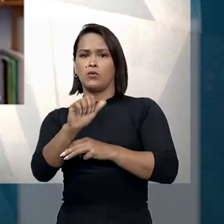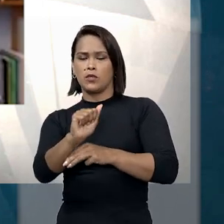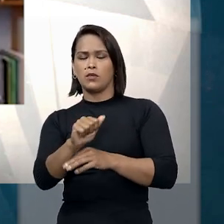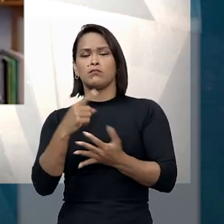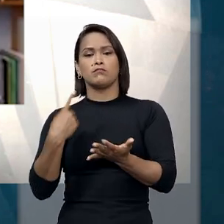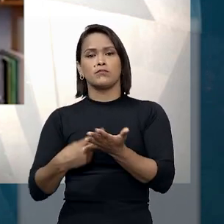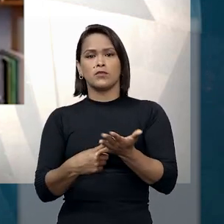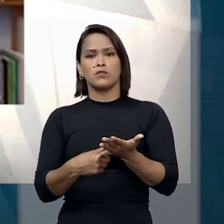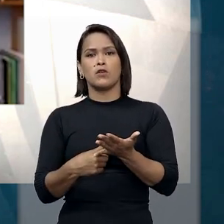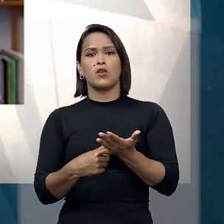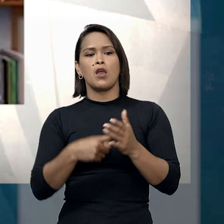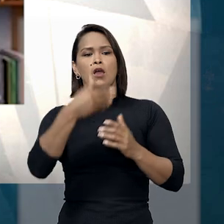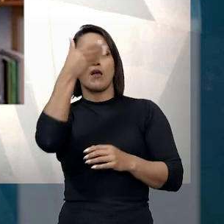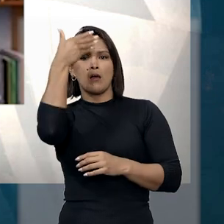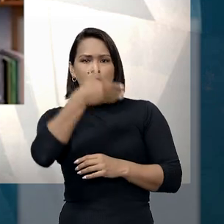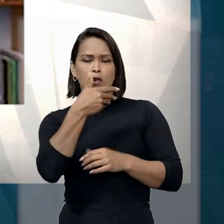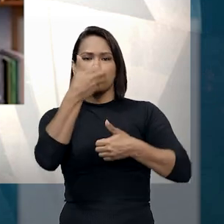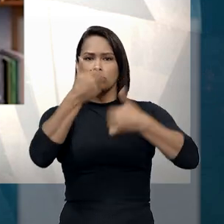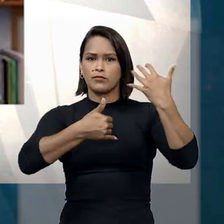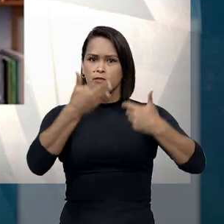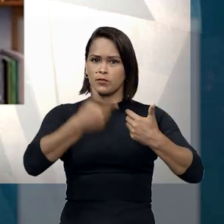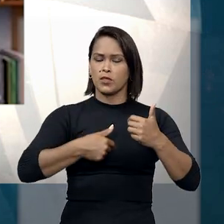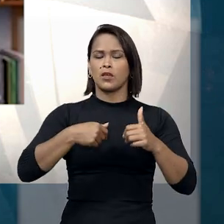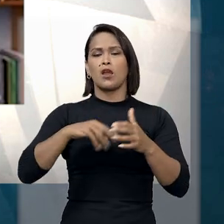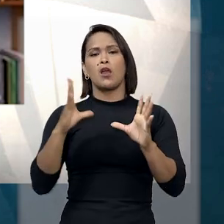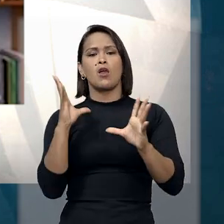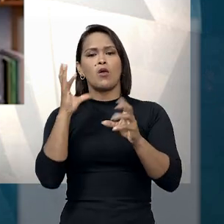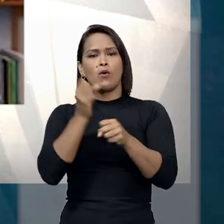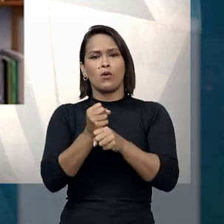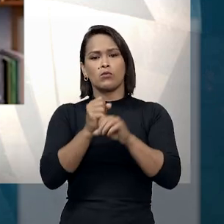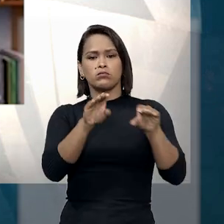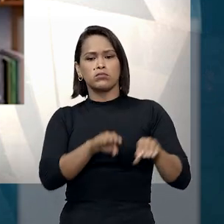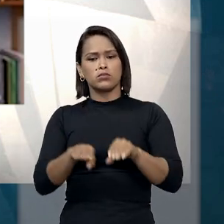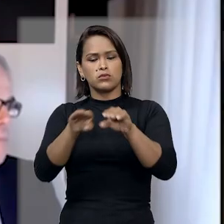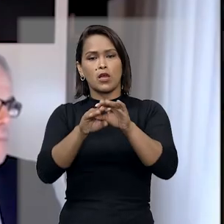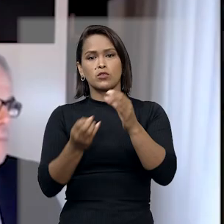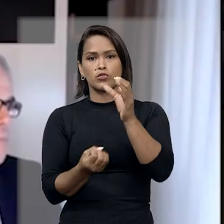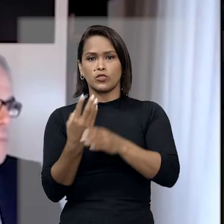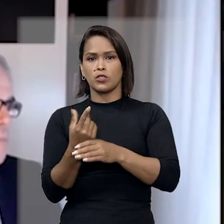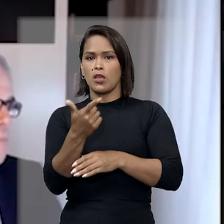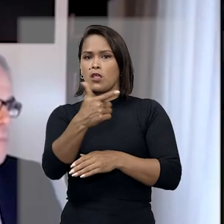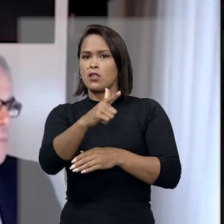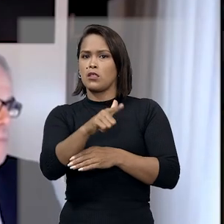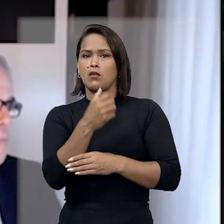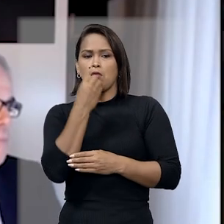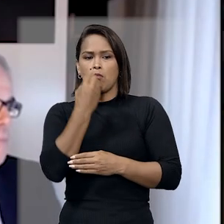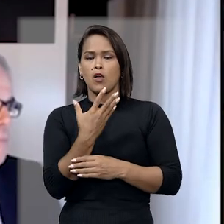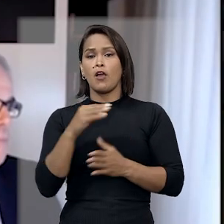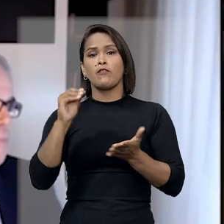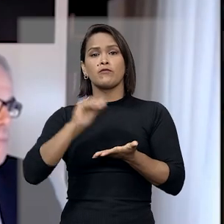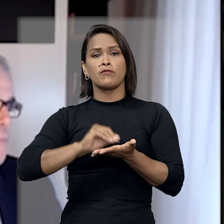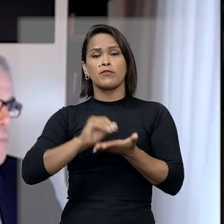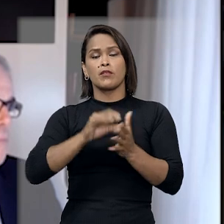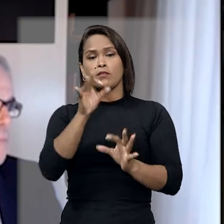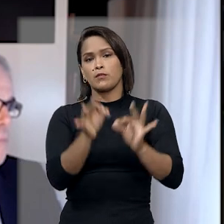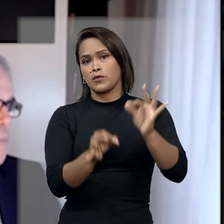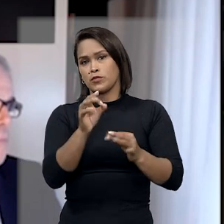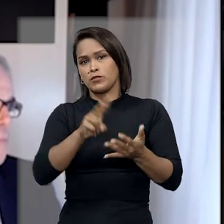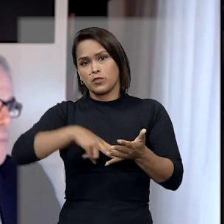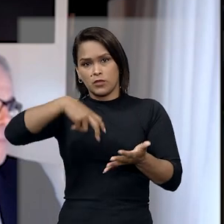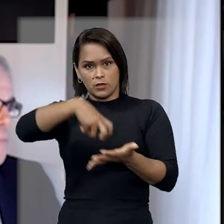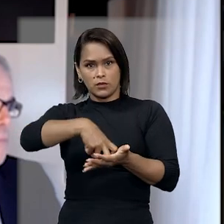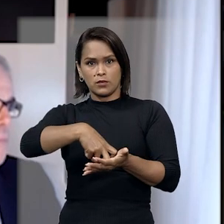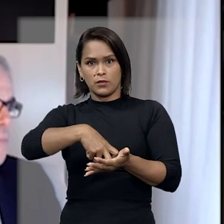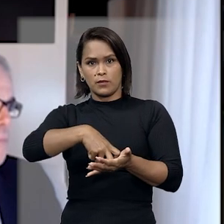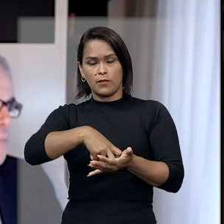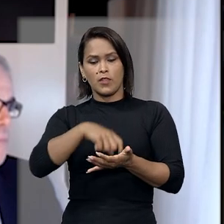afirmou que as provas que fundamentaram a conclusão das instâncias de origem não são suficientes para justificar a condenação.